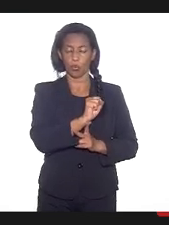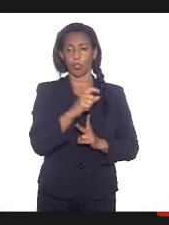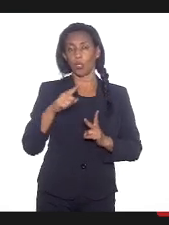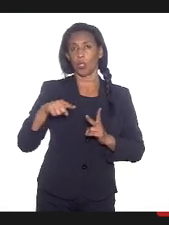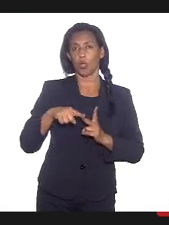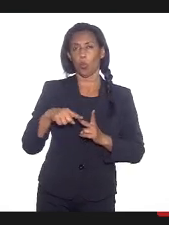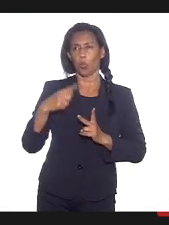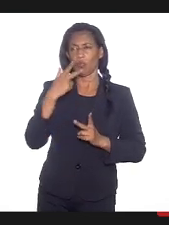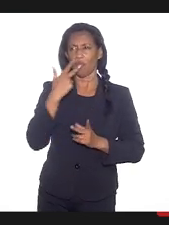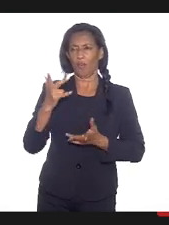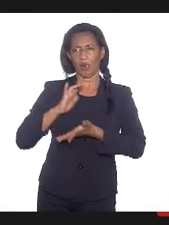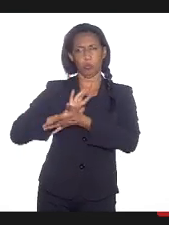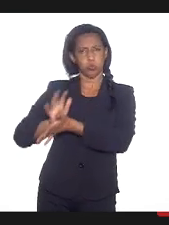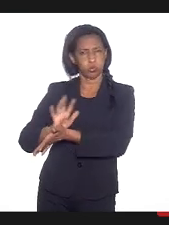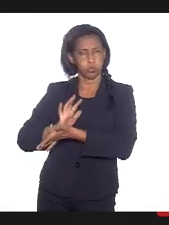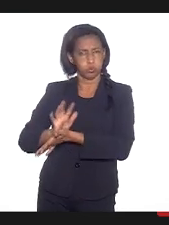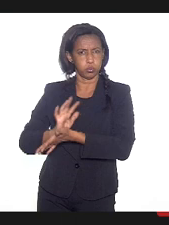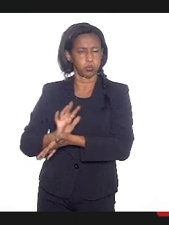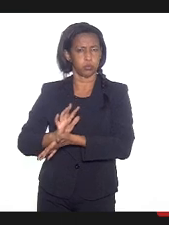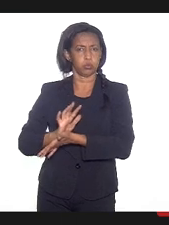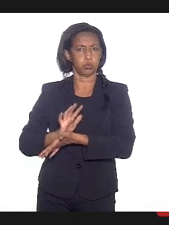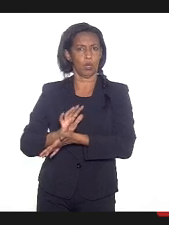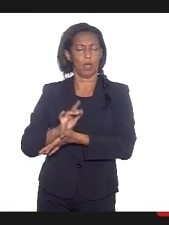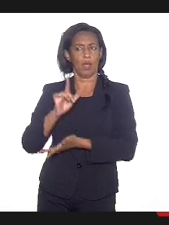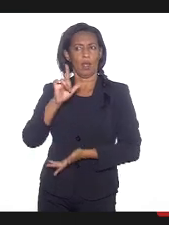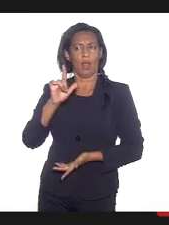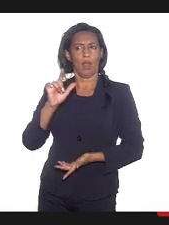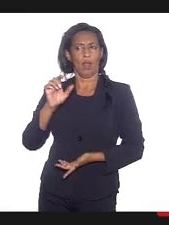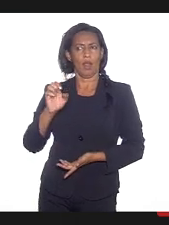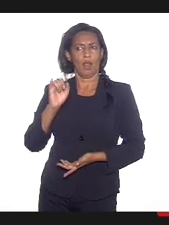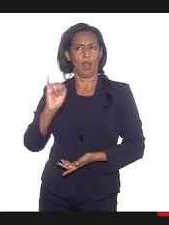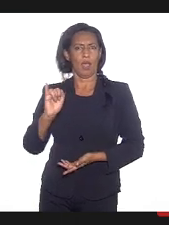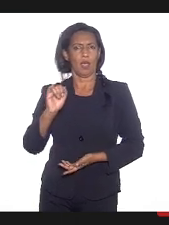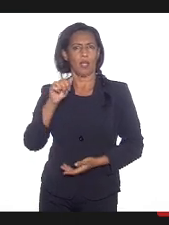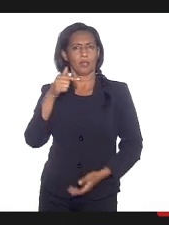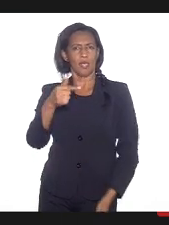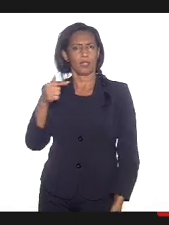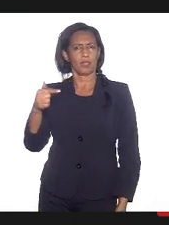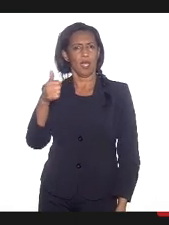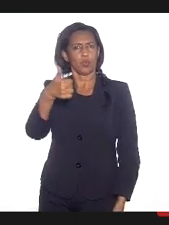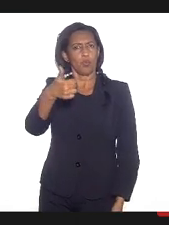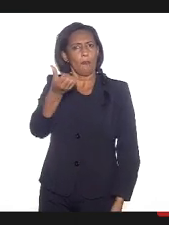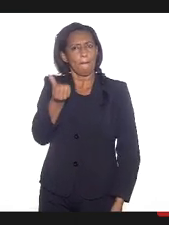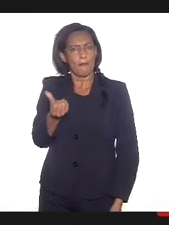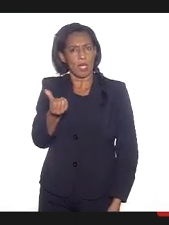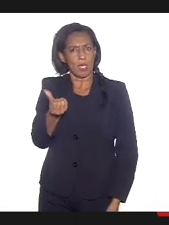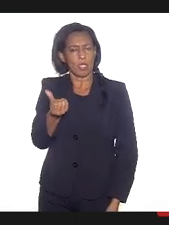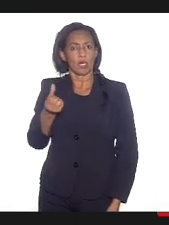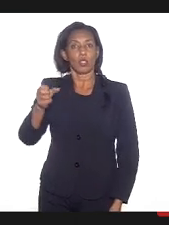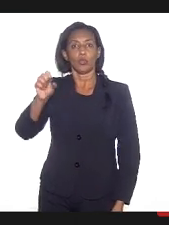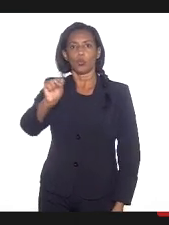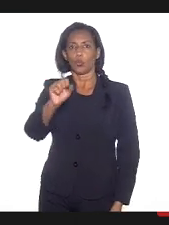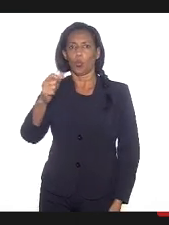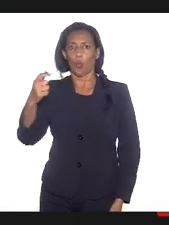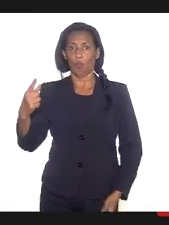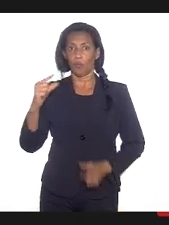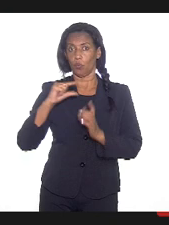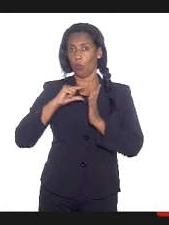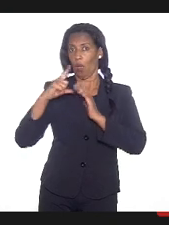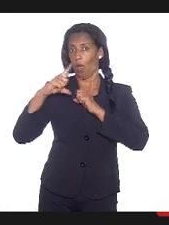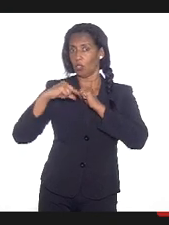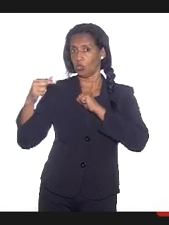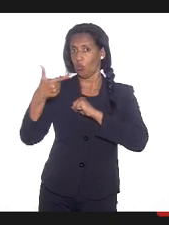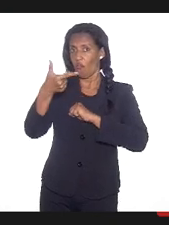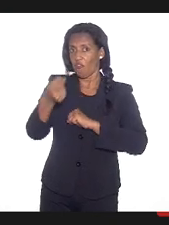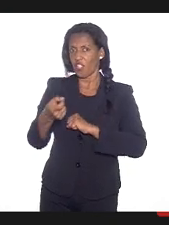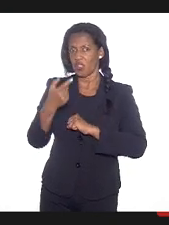discriminação configurada, da lei CAO, a lei 7716 de 1989, que no seu artigo 20 diz